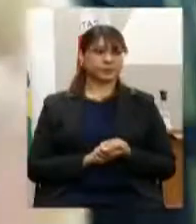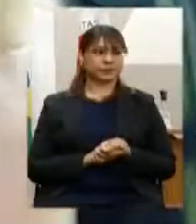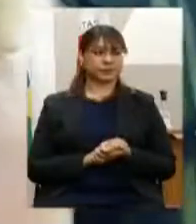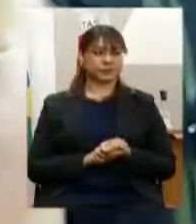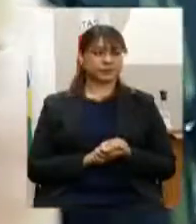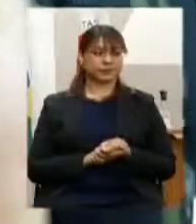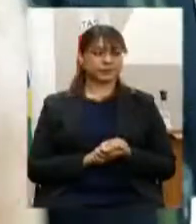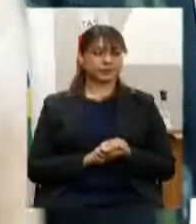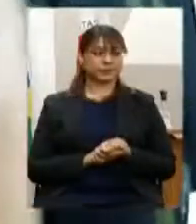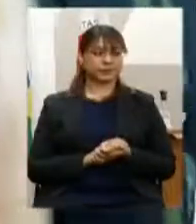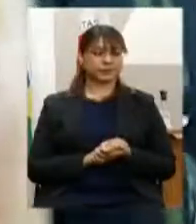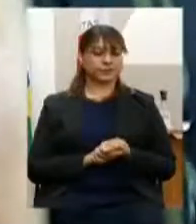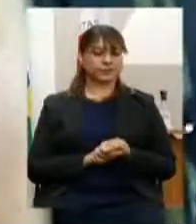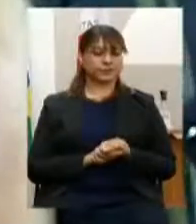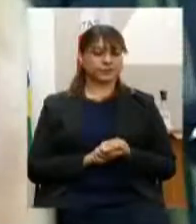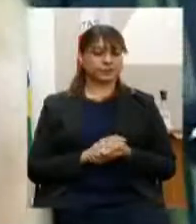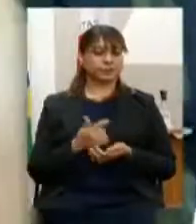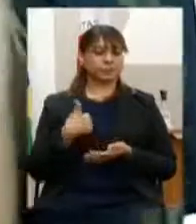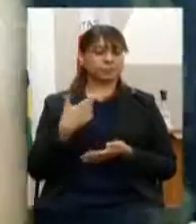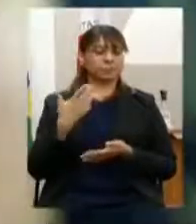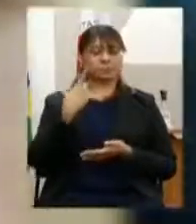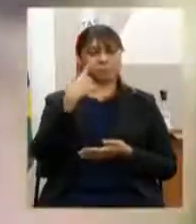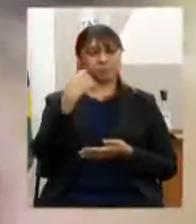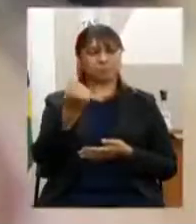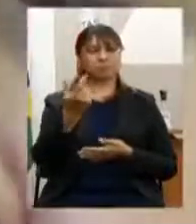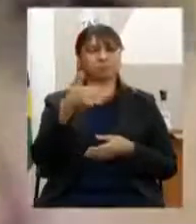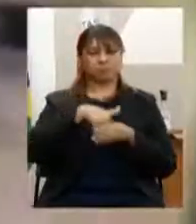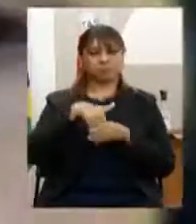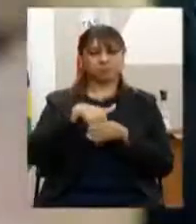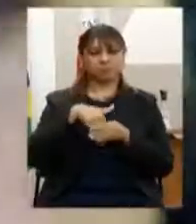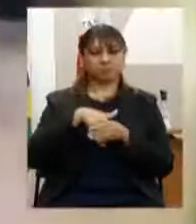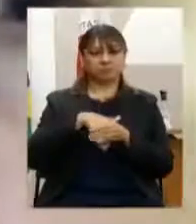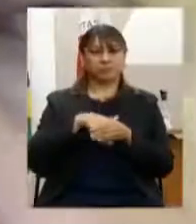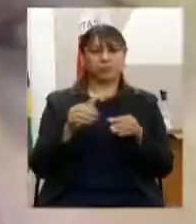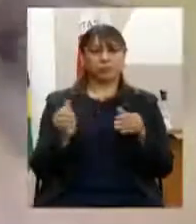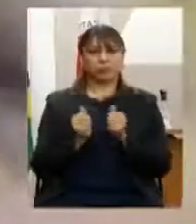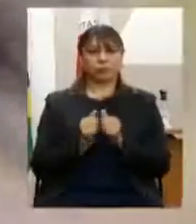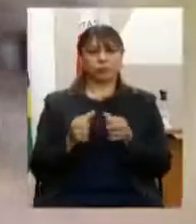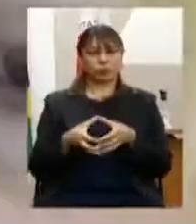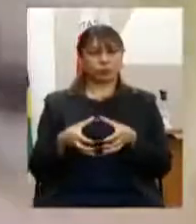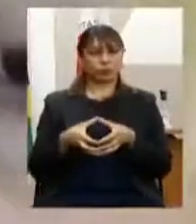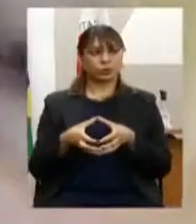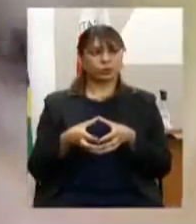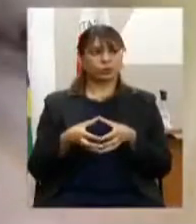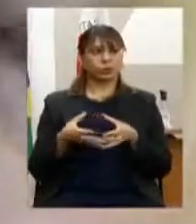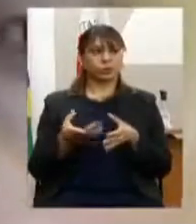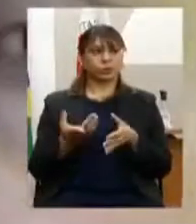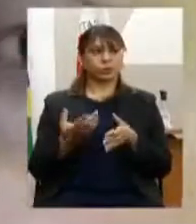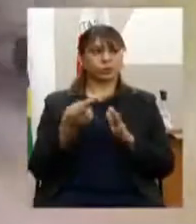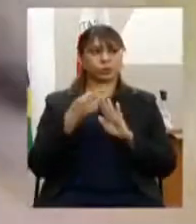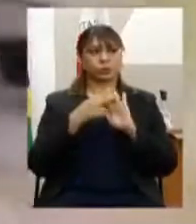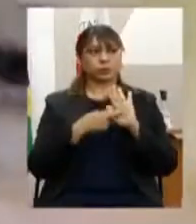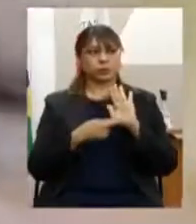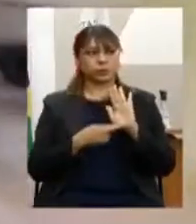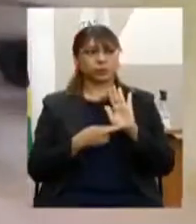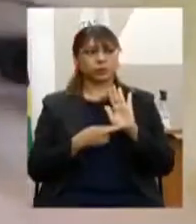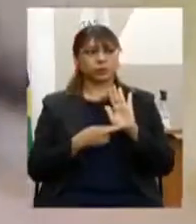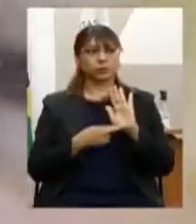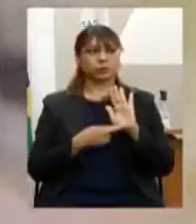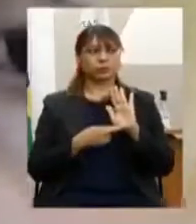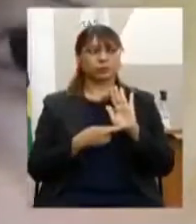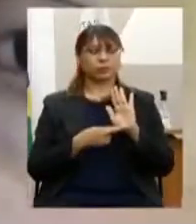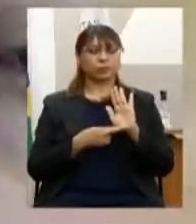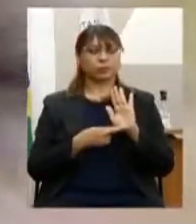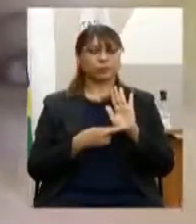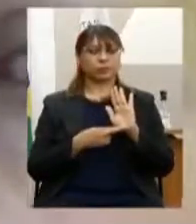Minas Gerais, que foi eleita pelo meu grupo da Sociedade Civil para fazer o relatório do debate que foi realizado